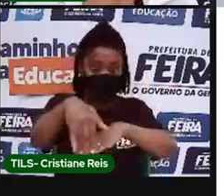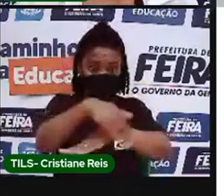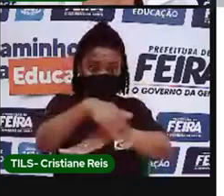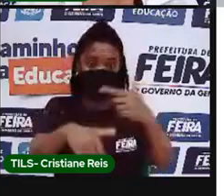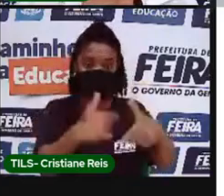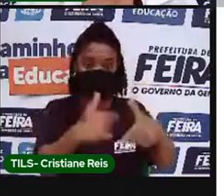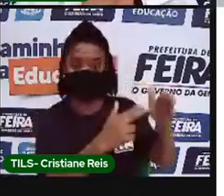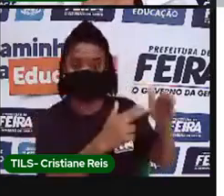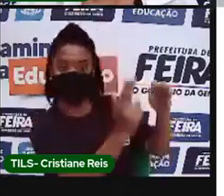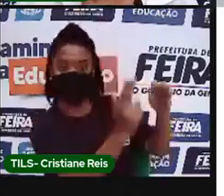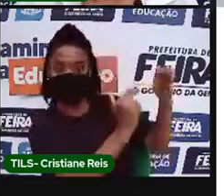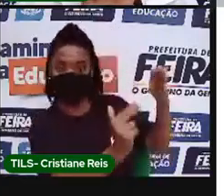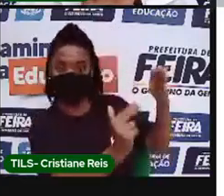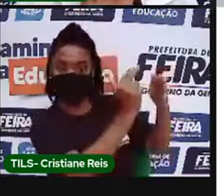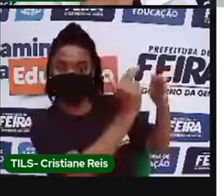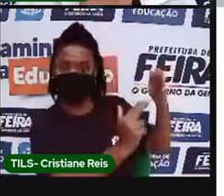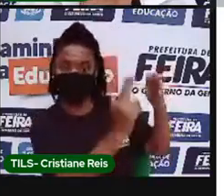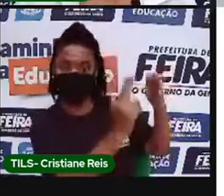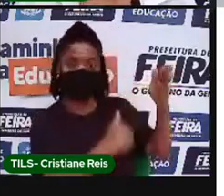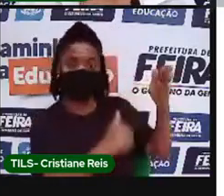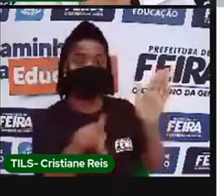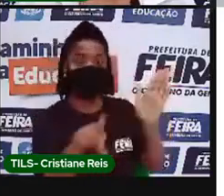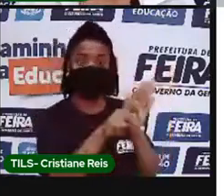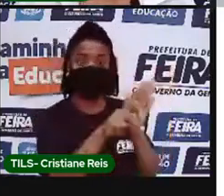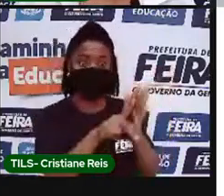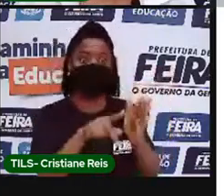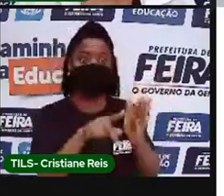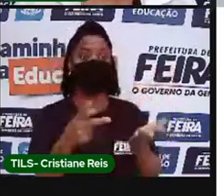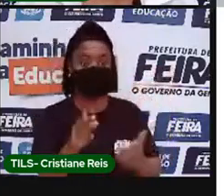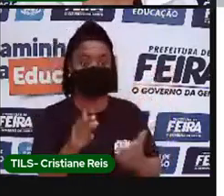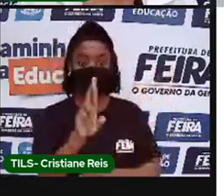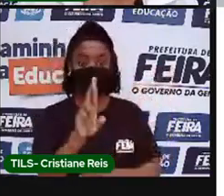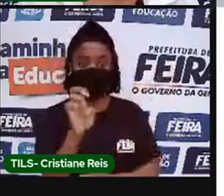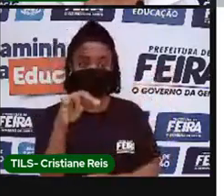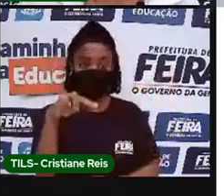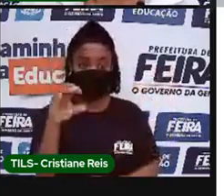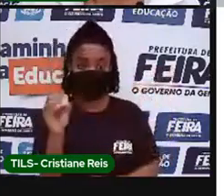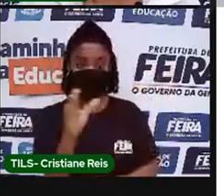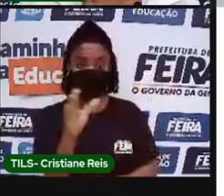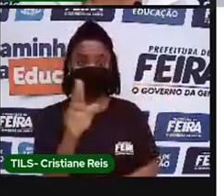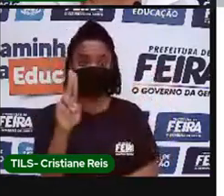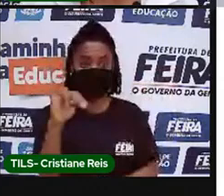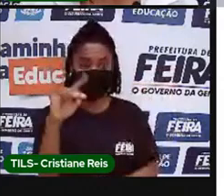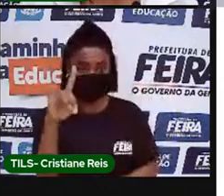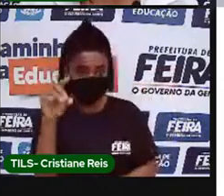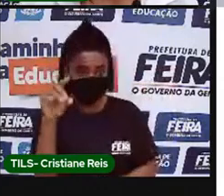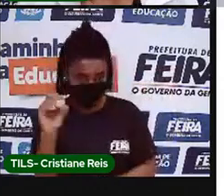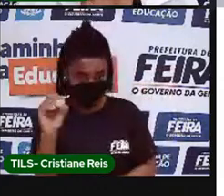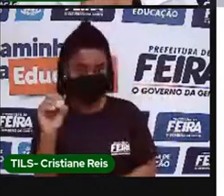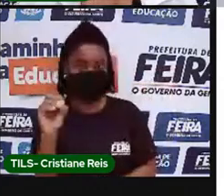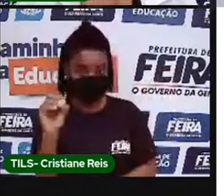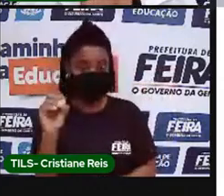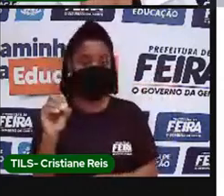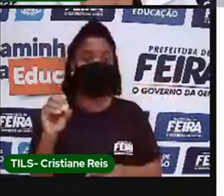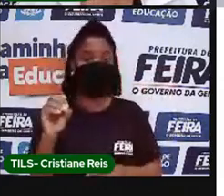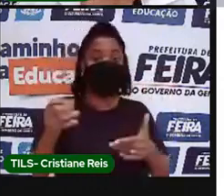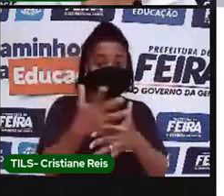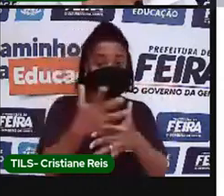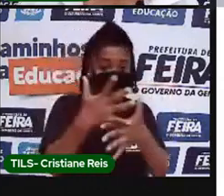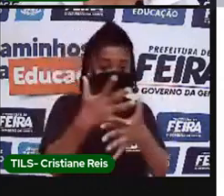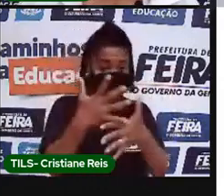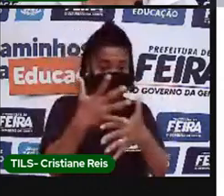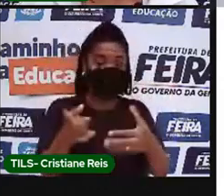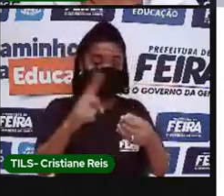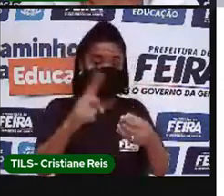cujos trabalhos em extensio são facilmente encontrados nas ruas da cidade de Bristão, mas também em